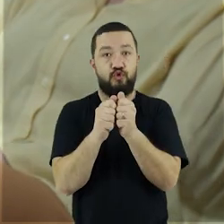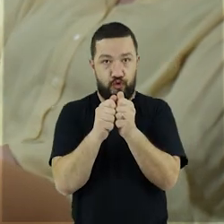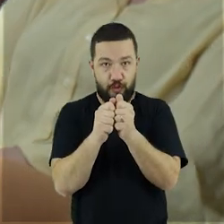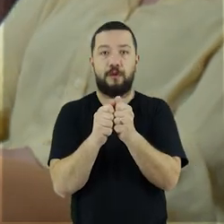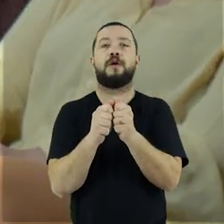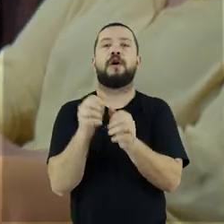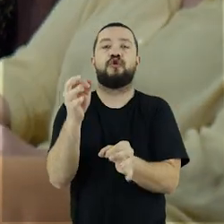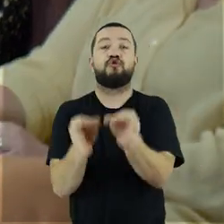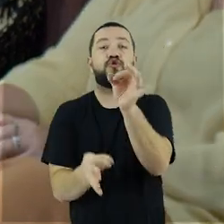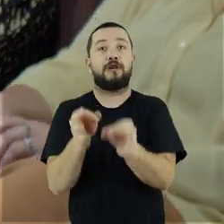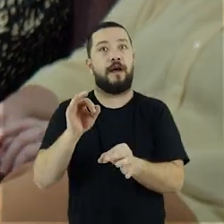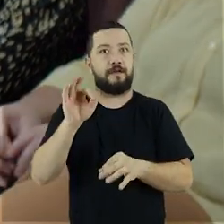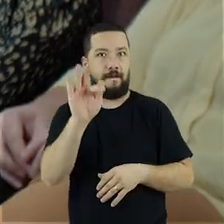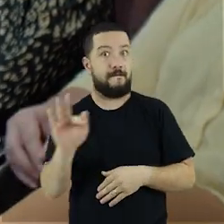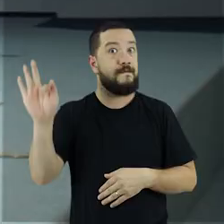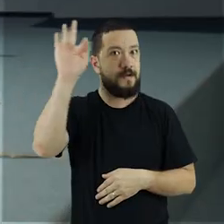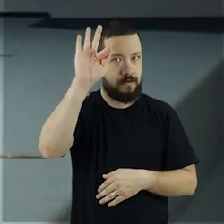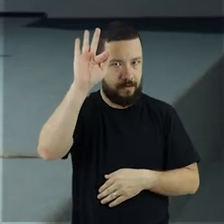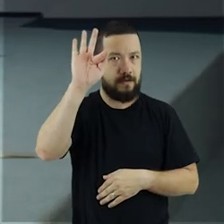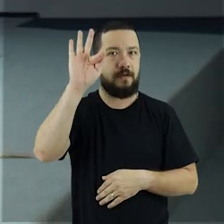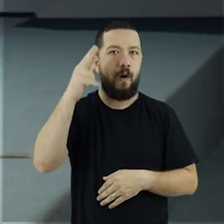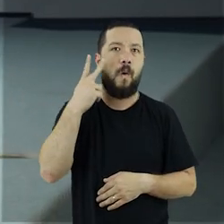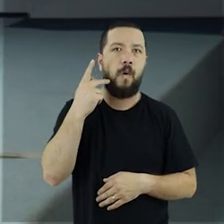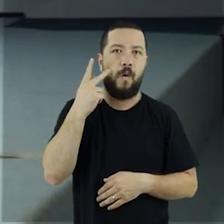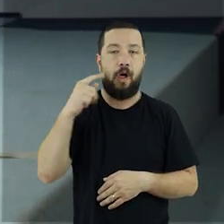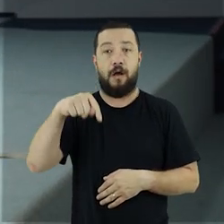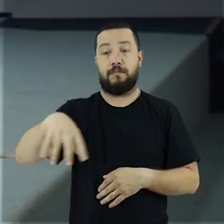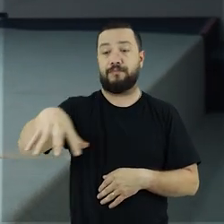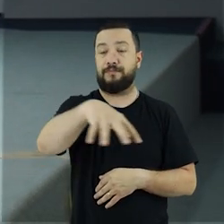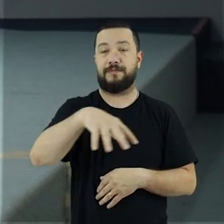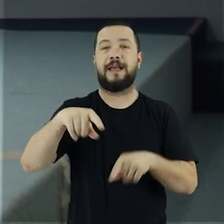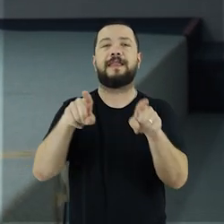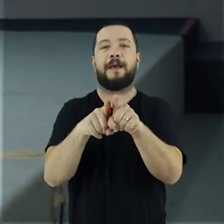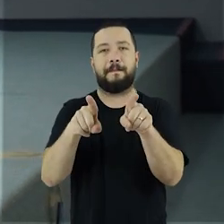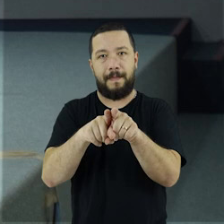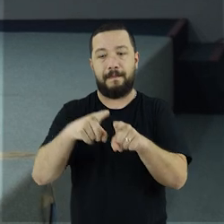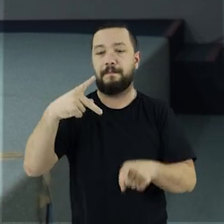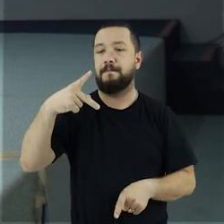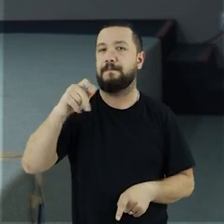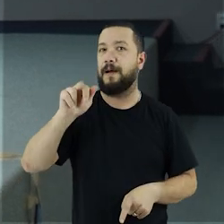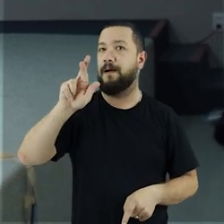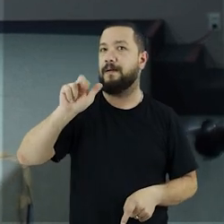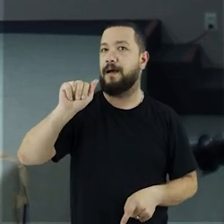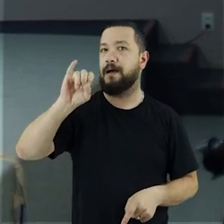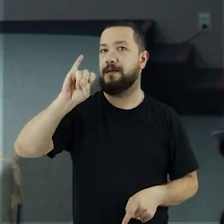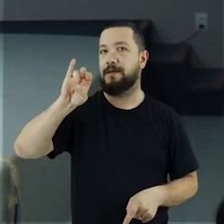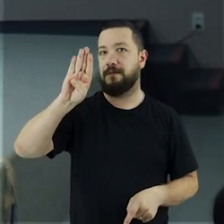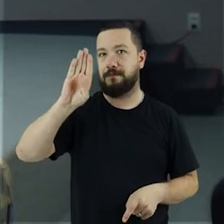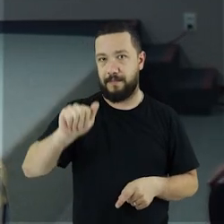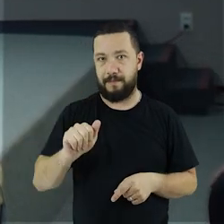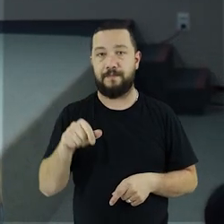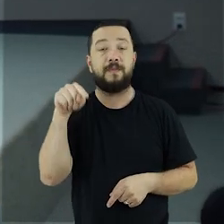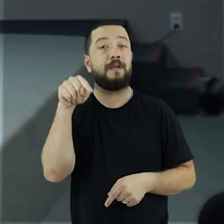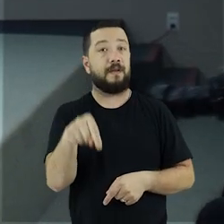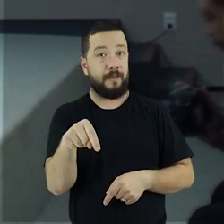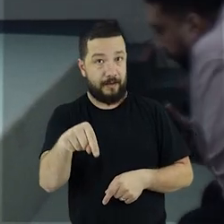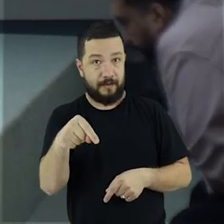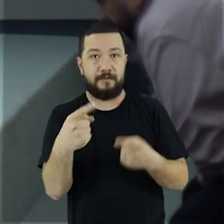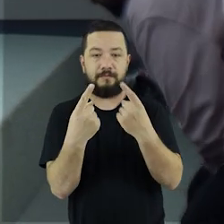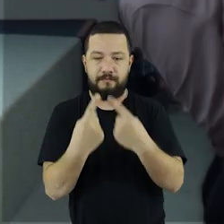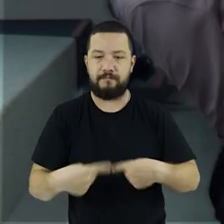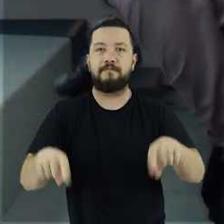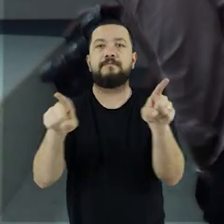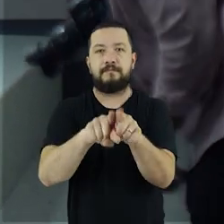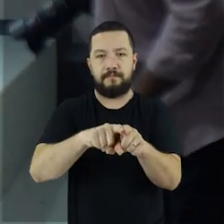Justiça Federal da Paraíba. O debate é o foro nacional no enfrentamento ao trabalho escravo, tráfico de pessoas, ligado ao